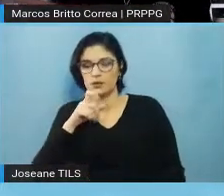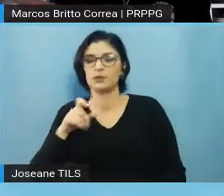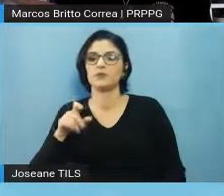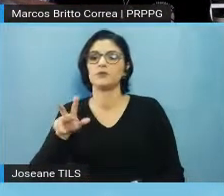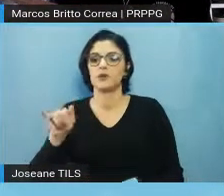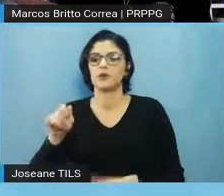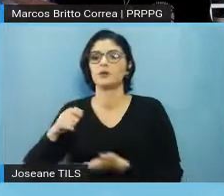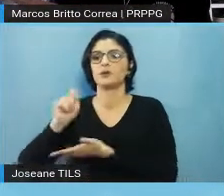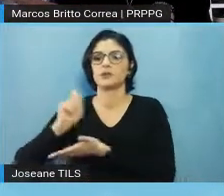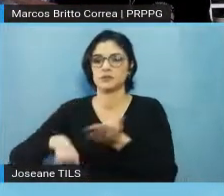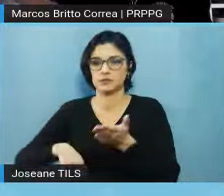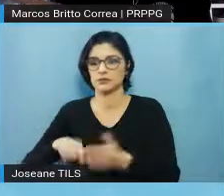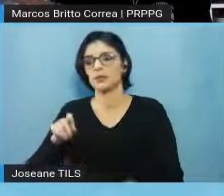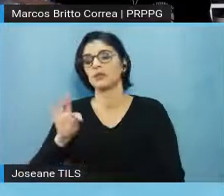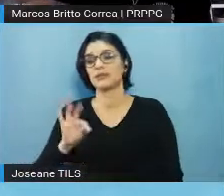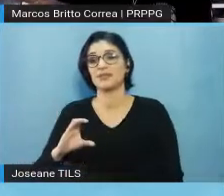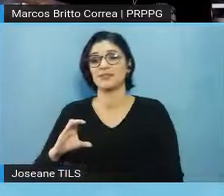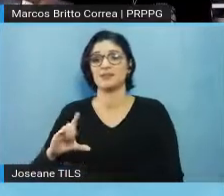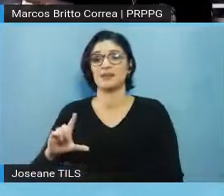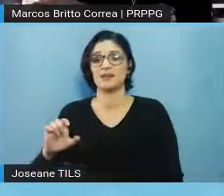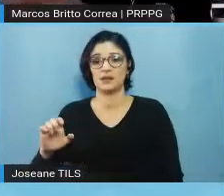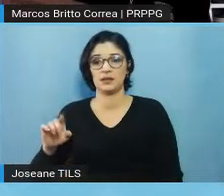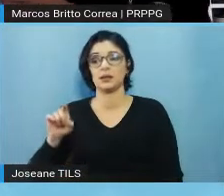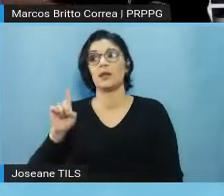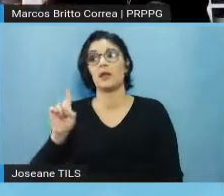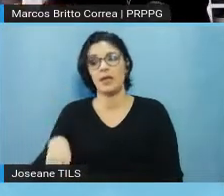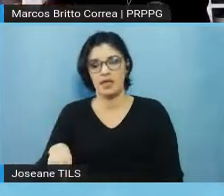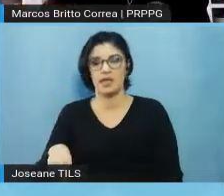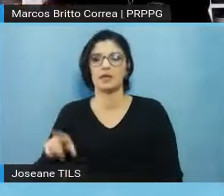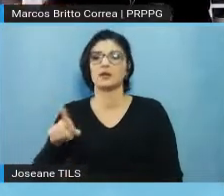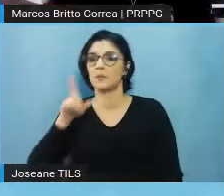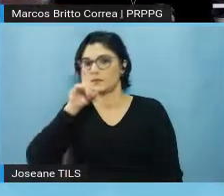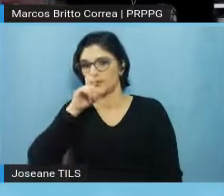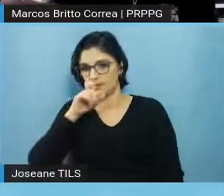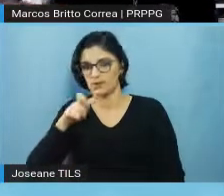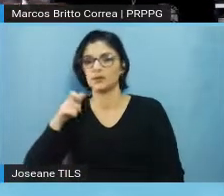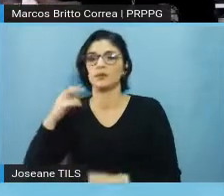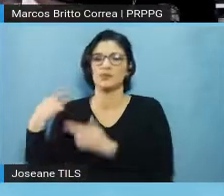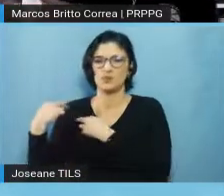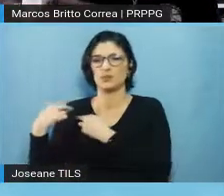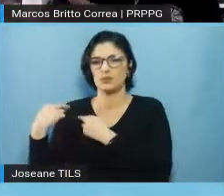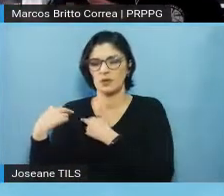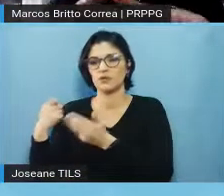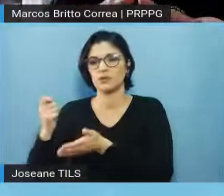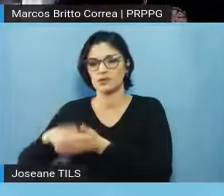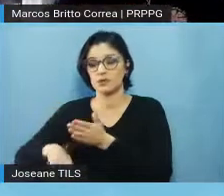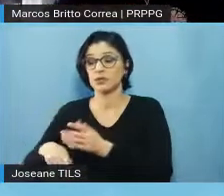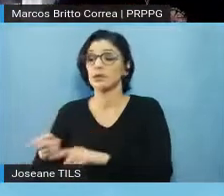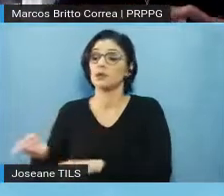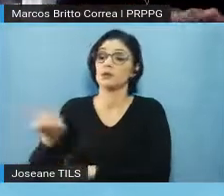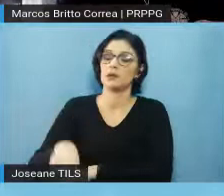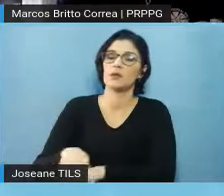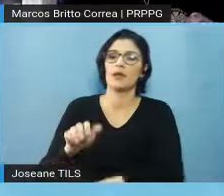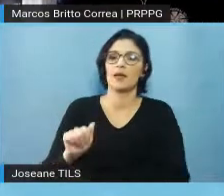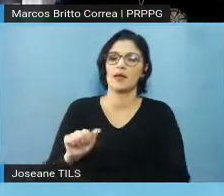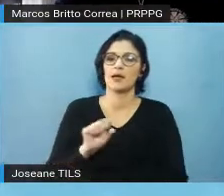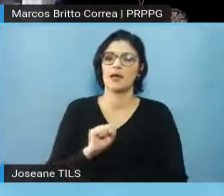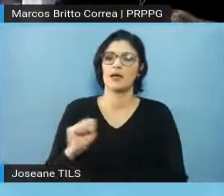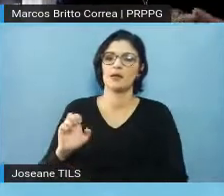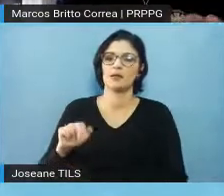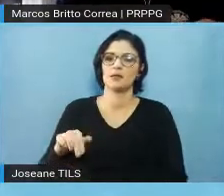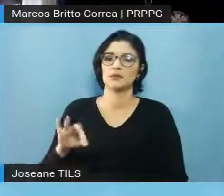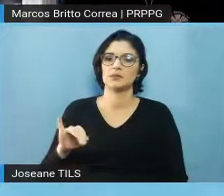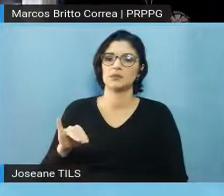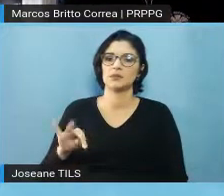o termo de consentimento livre e esclarecido de menores de idade são os responsáveis por esse menor, mas a gente precisa do assentimento também do menor, então